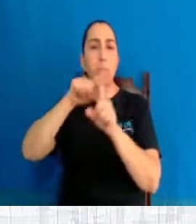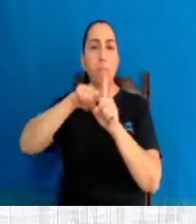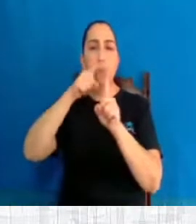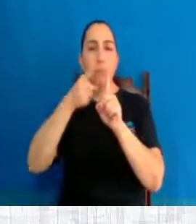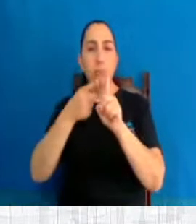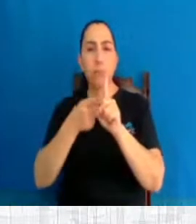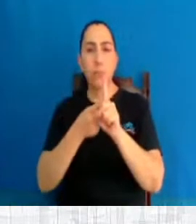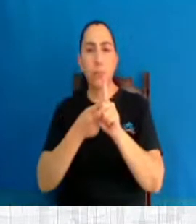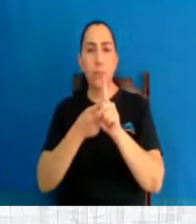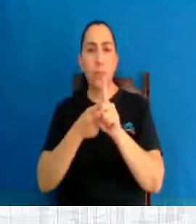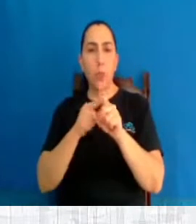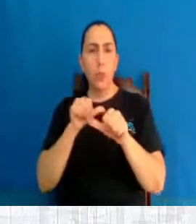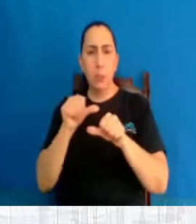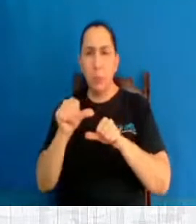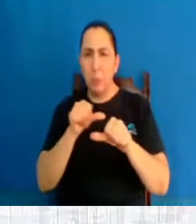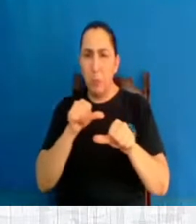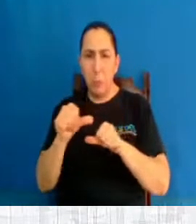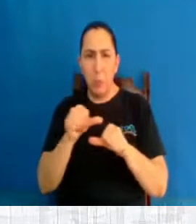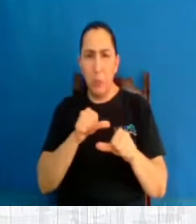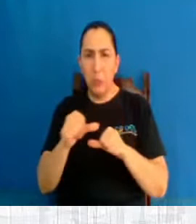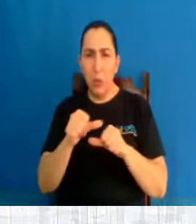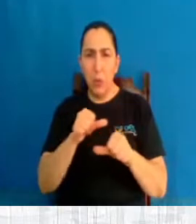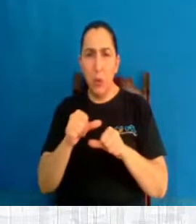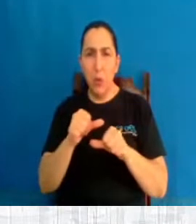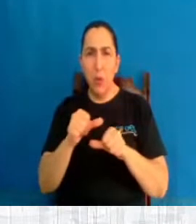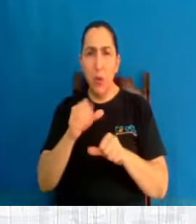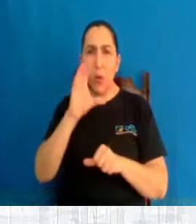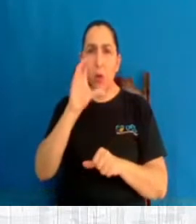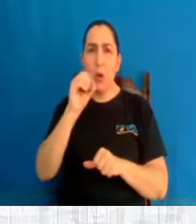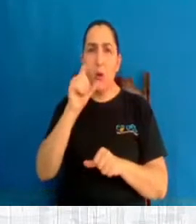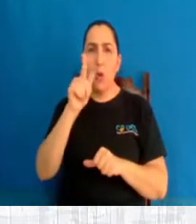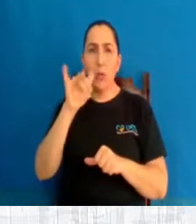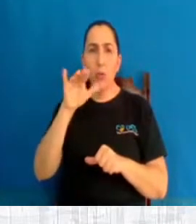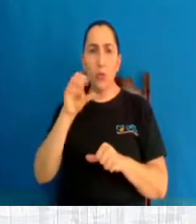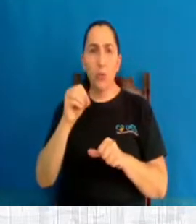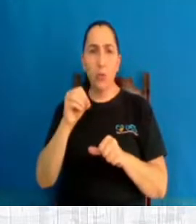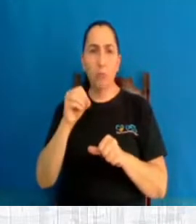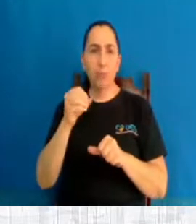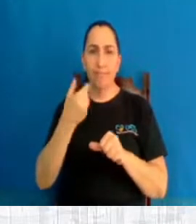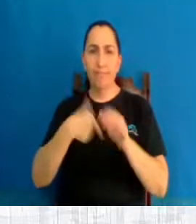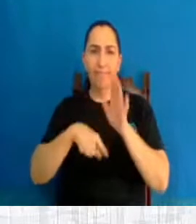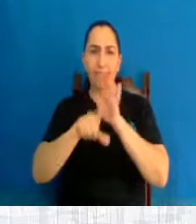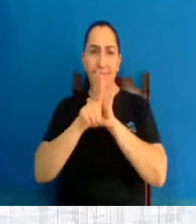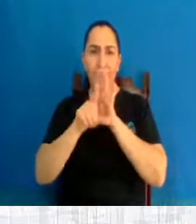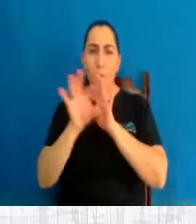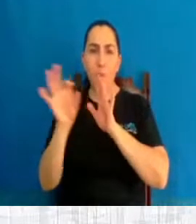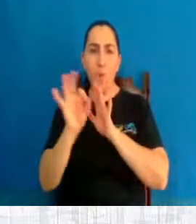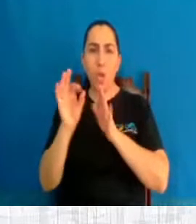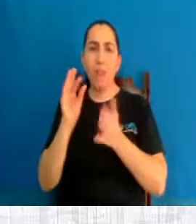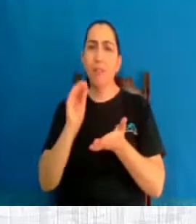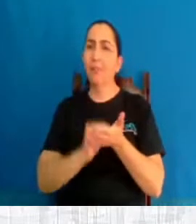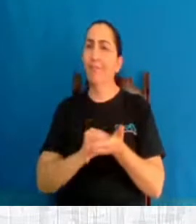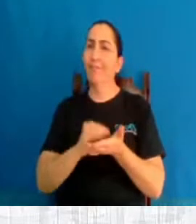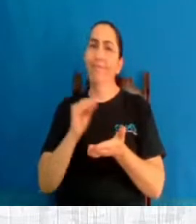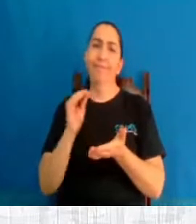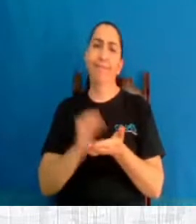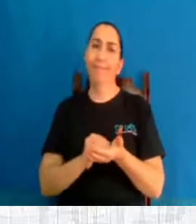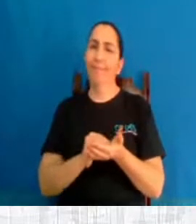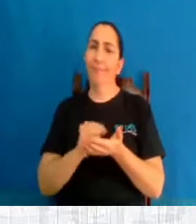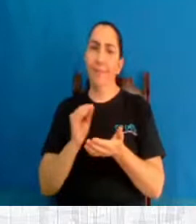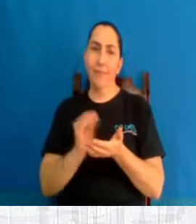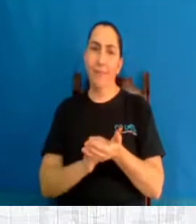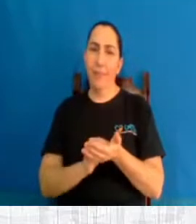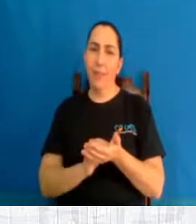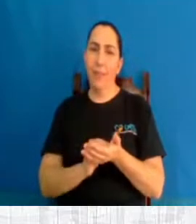Ele não alterou o código penal e as suas excludentes de punibilidade. Então, vamos ser justos, não pessoal? Vamos ser honestos. Vamos ser honestos.